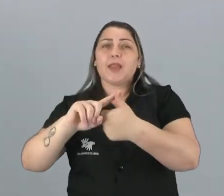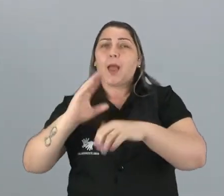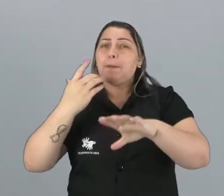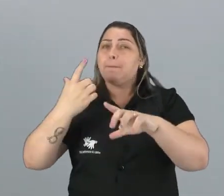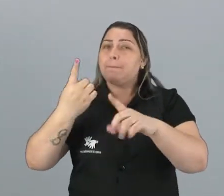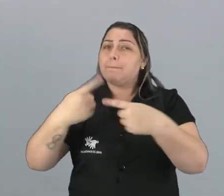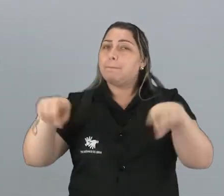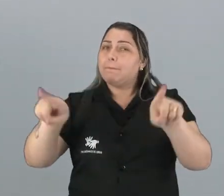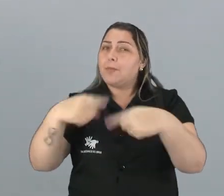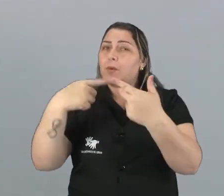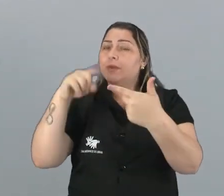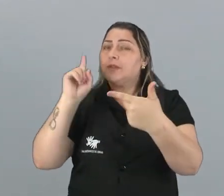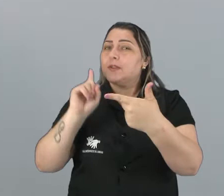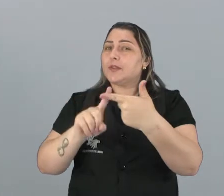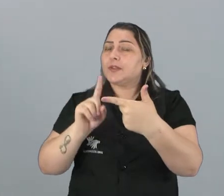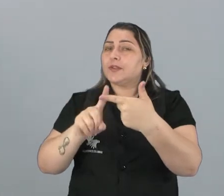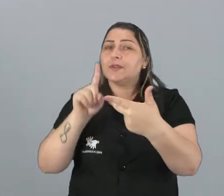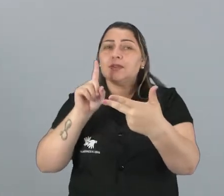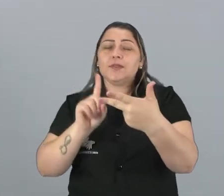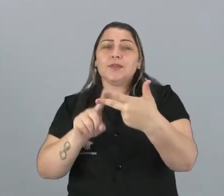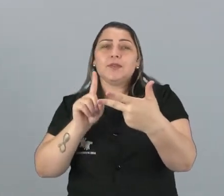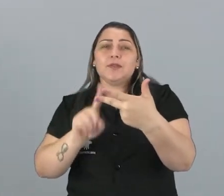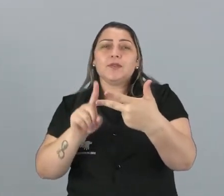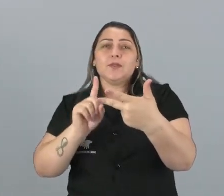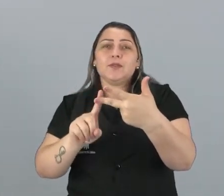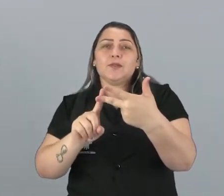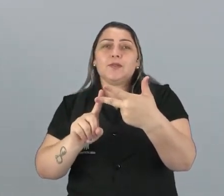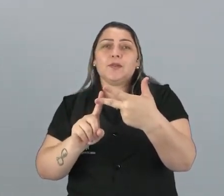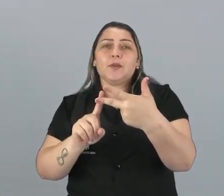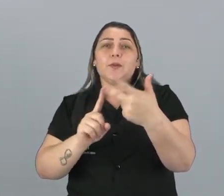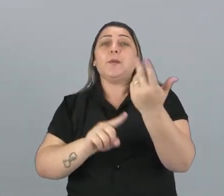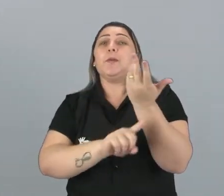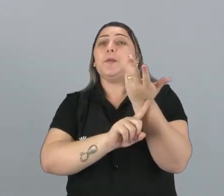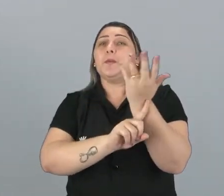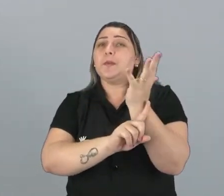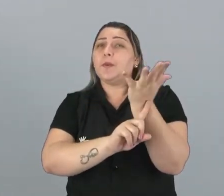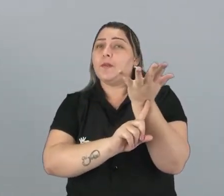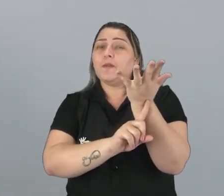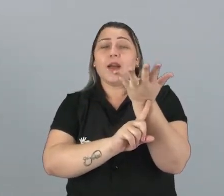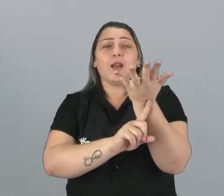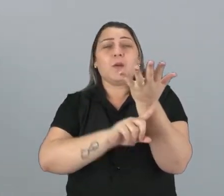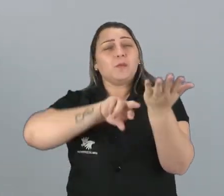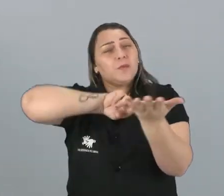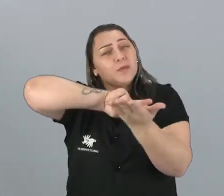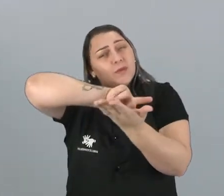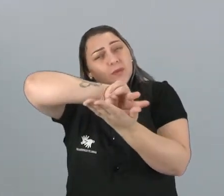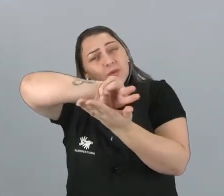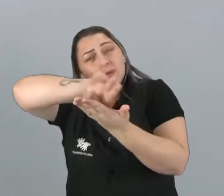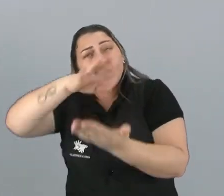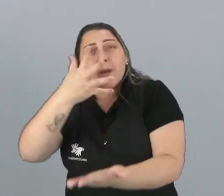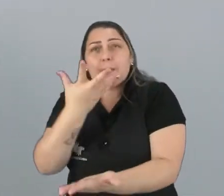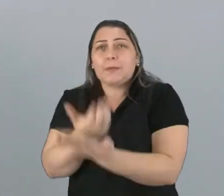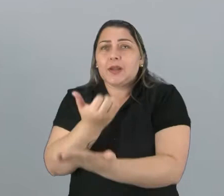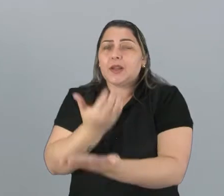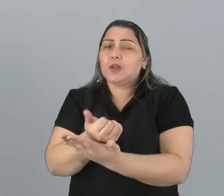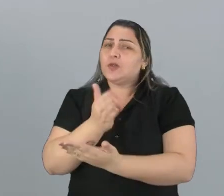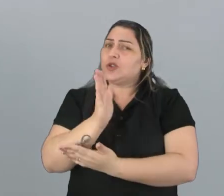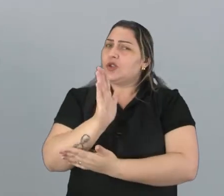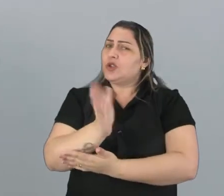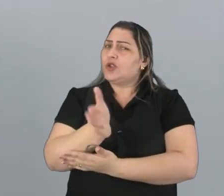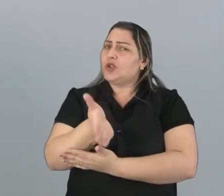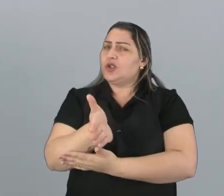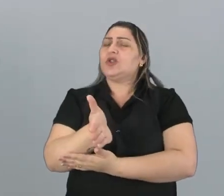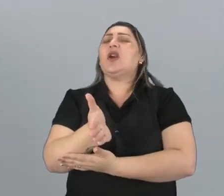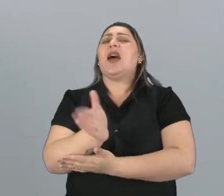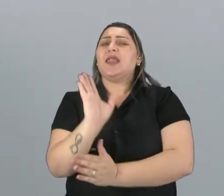música, seja o sinal de Wi-Fi. Enfim, uma série de aplicativos que já estão, muitas